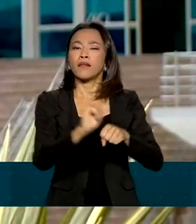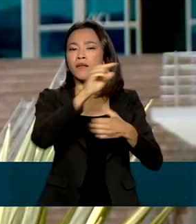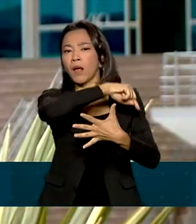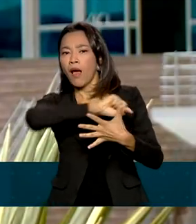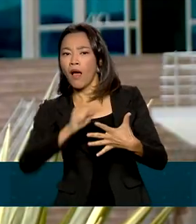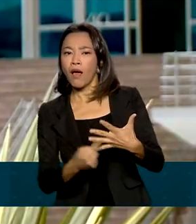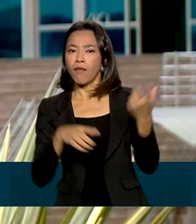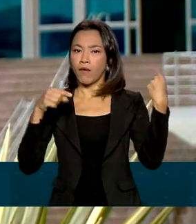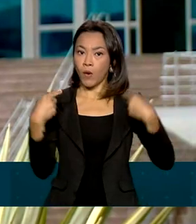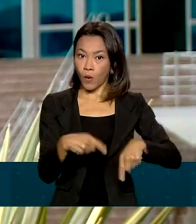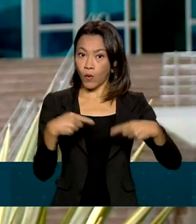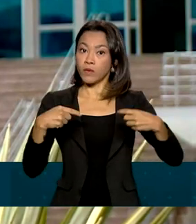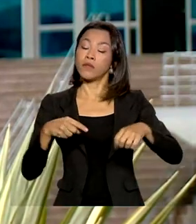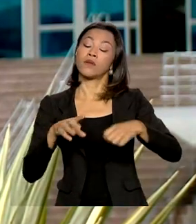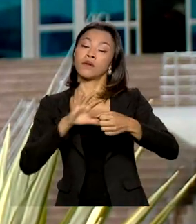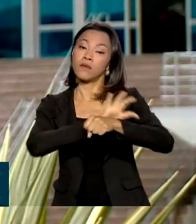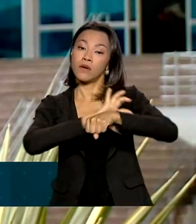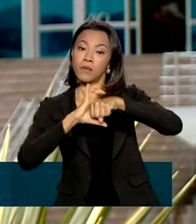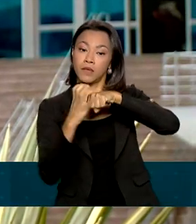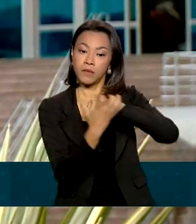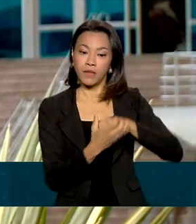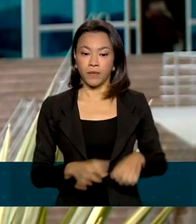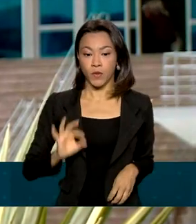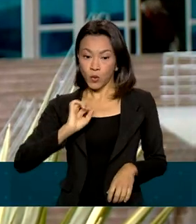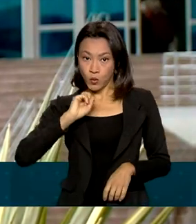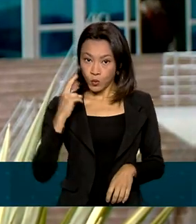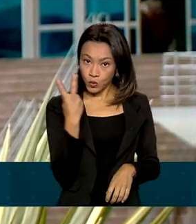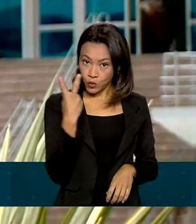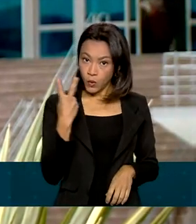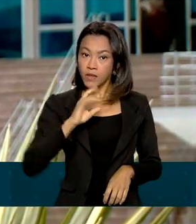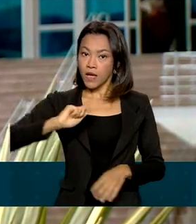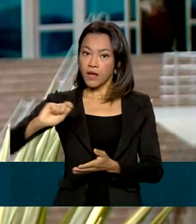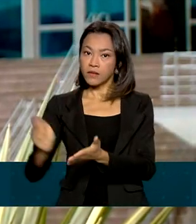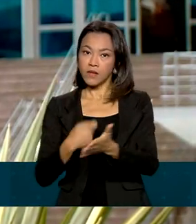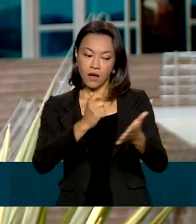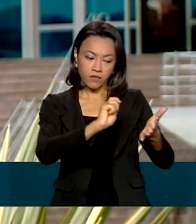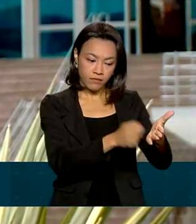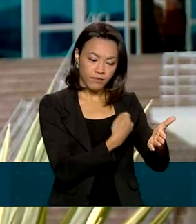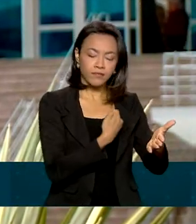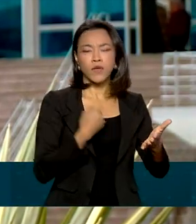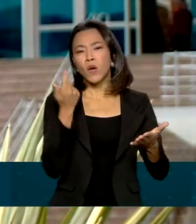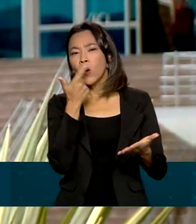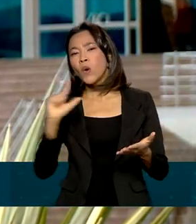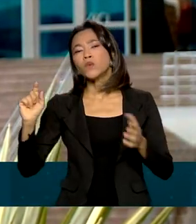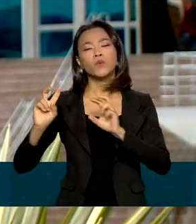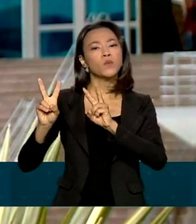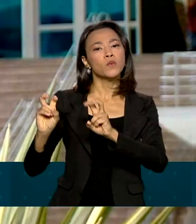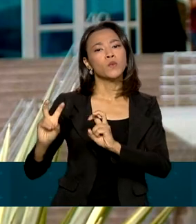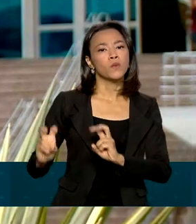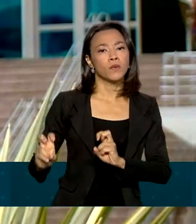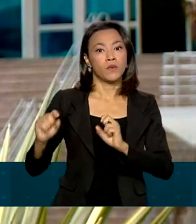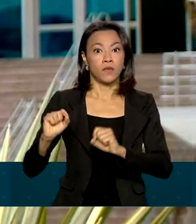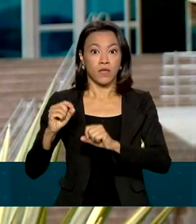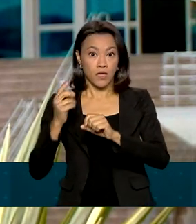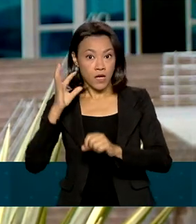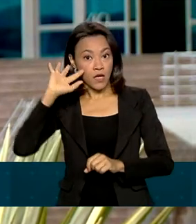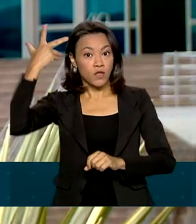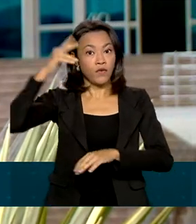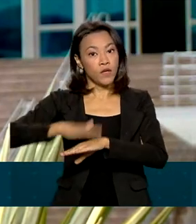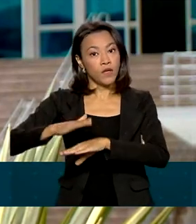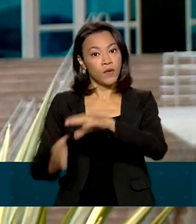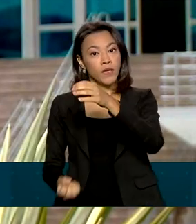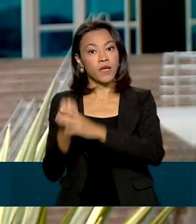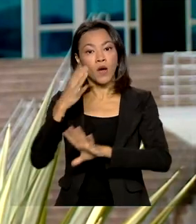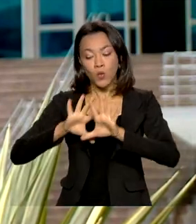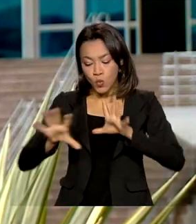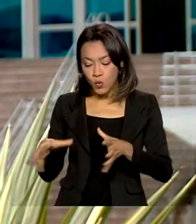Bolsonaro e Castilho assinaram uma declaração presidencial conjunta. Entre outros pontos, decidiram criar um grupo de trabalho